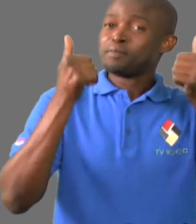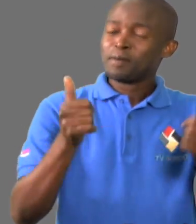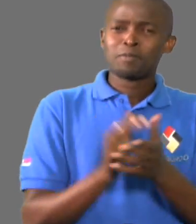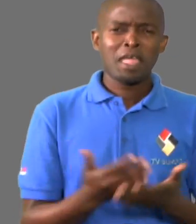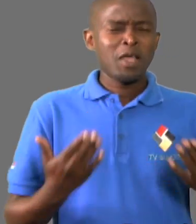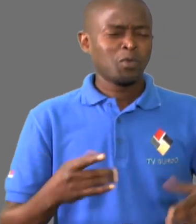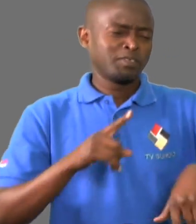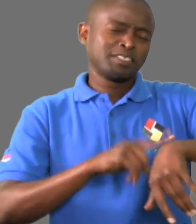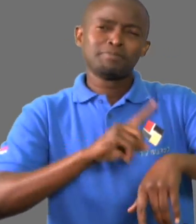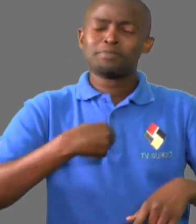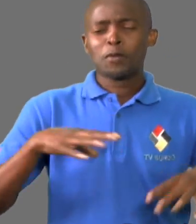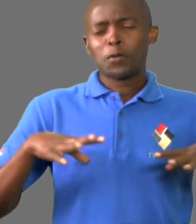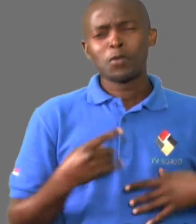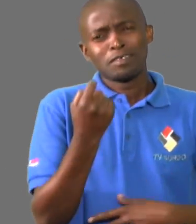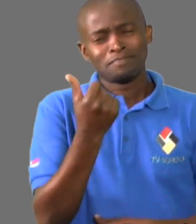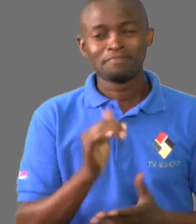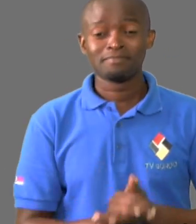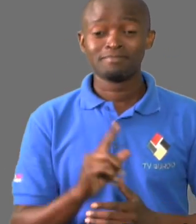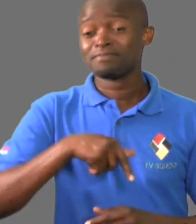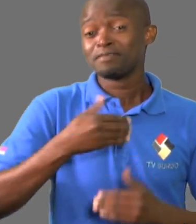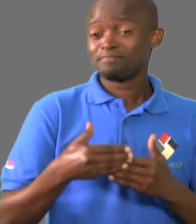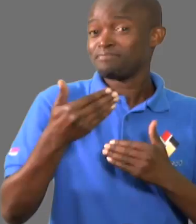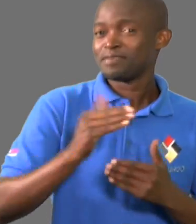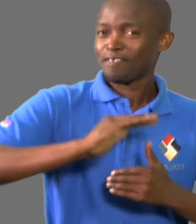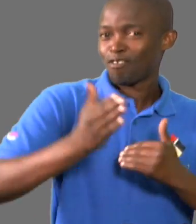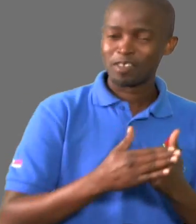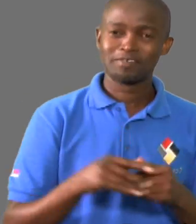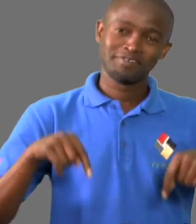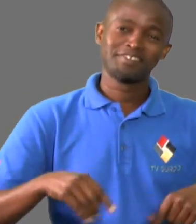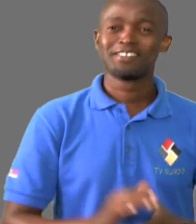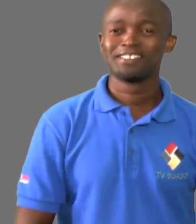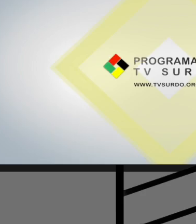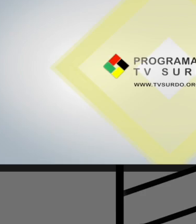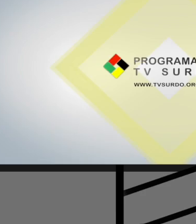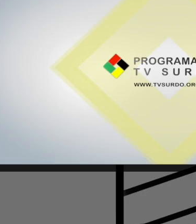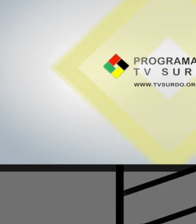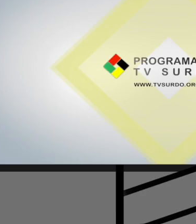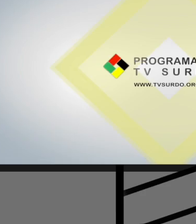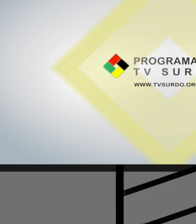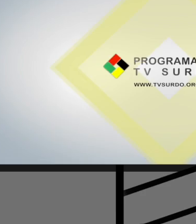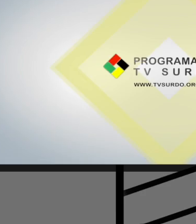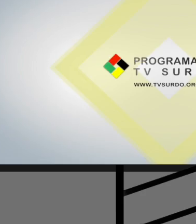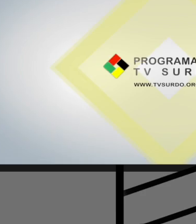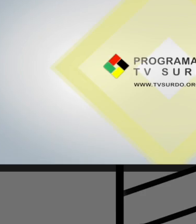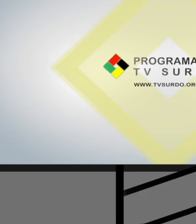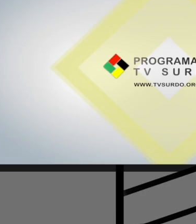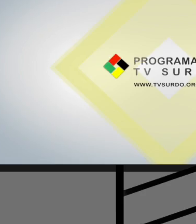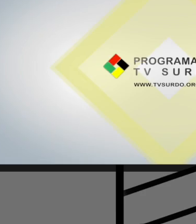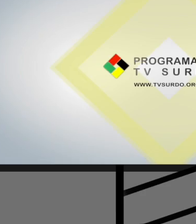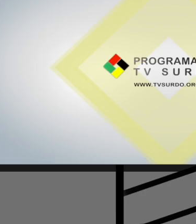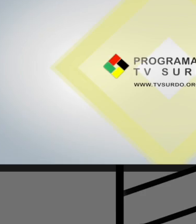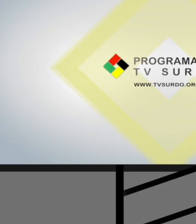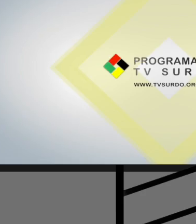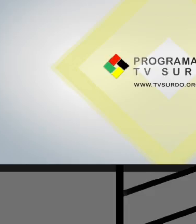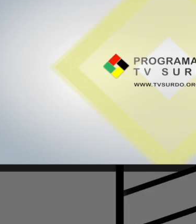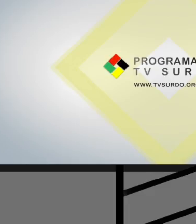Bom, é chegada a hora de fazermos mais uma curta pausa. Fique aí para ver o terceiro